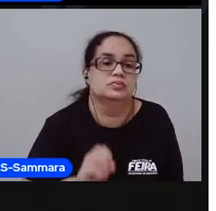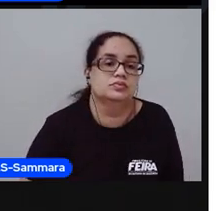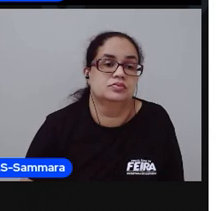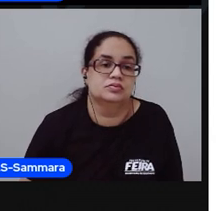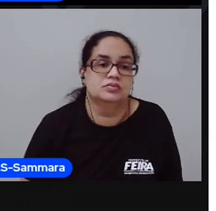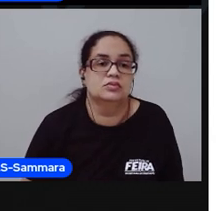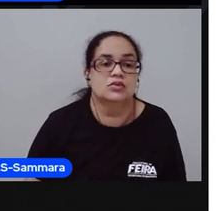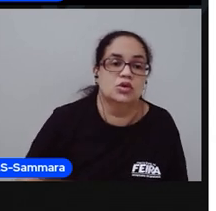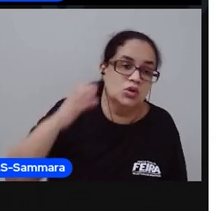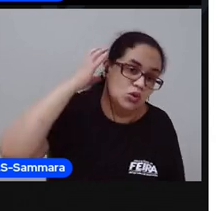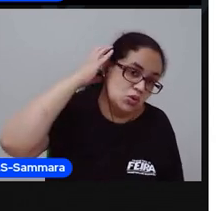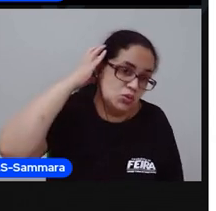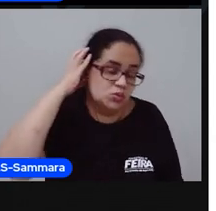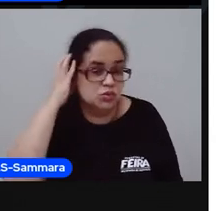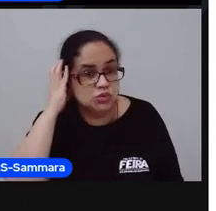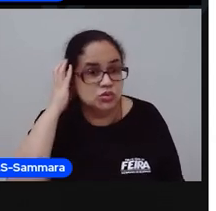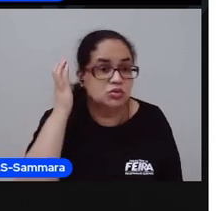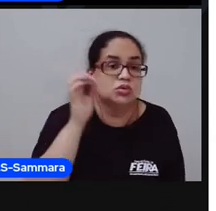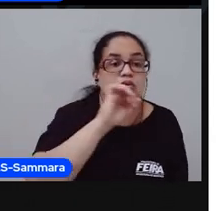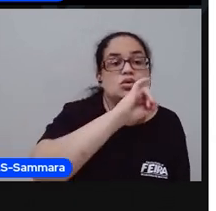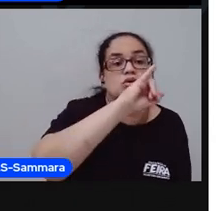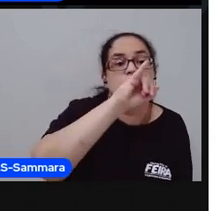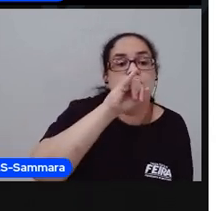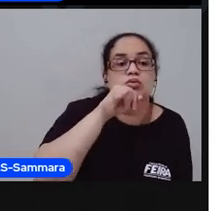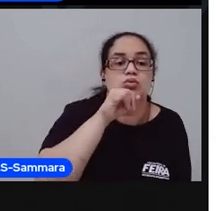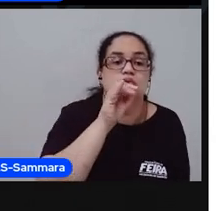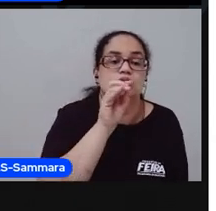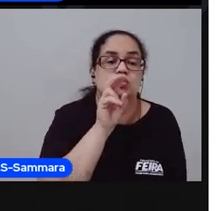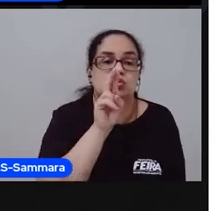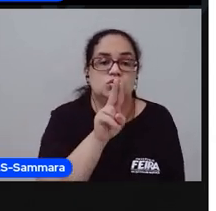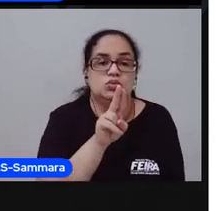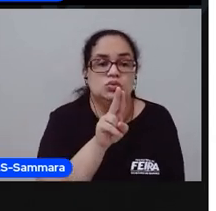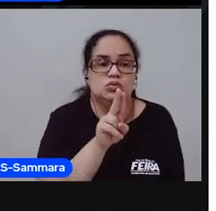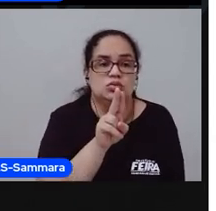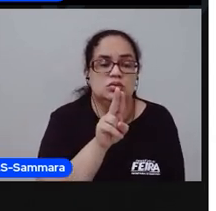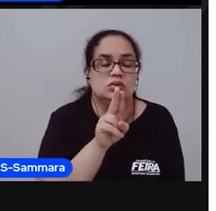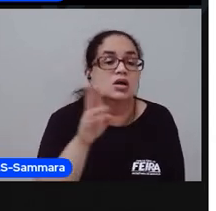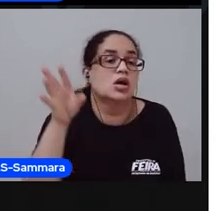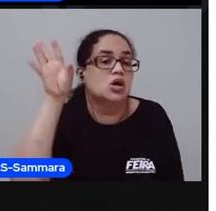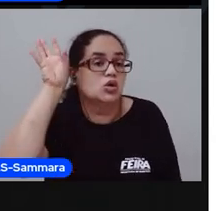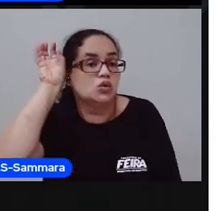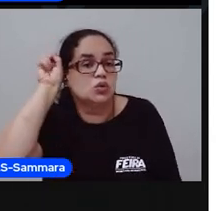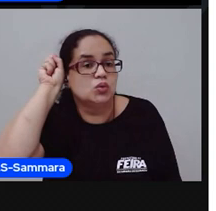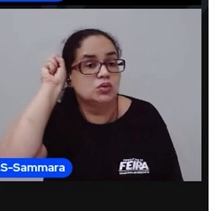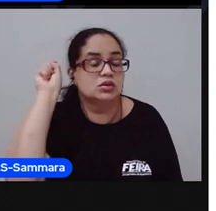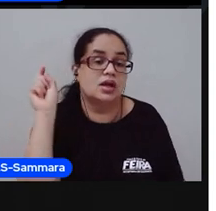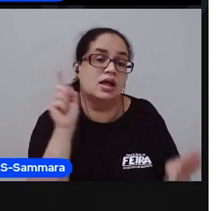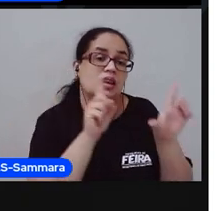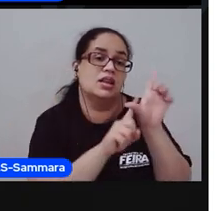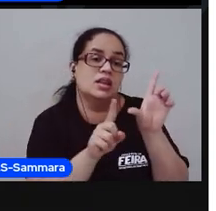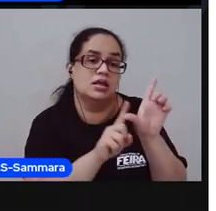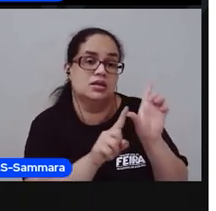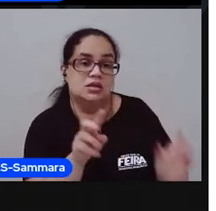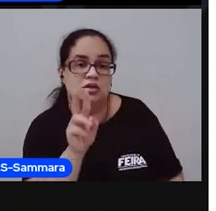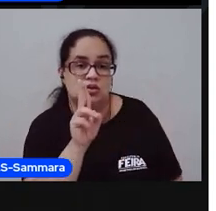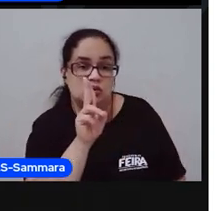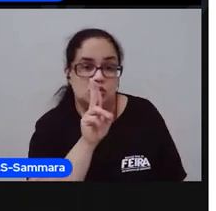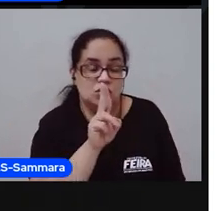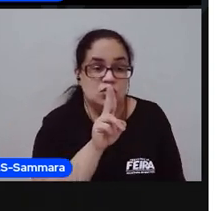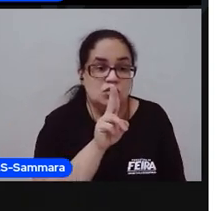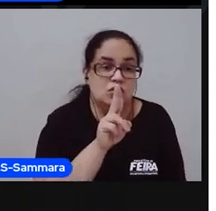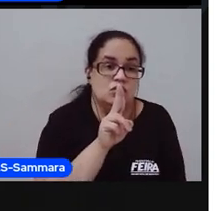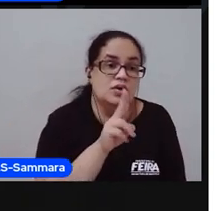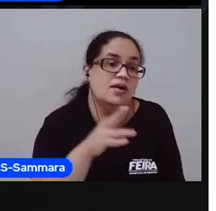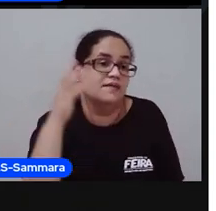É o som do ju, né? Ju. Você escuta a letra U. Aquele fonema,